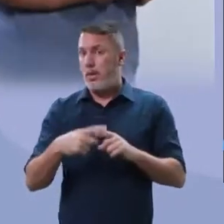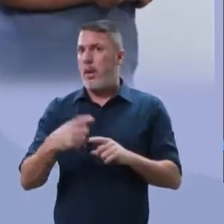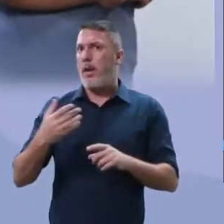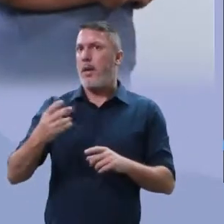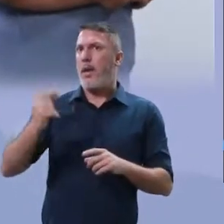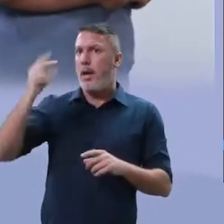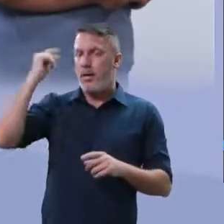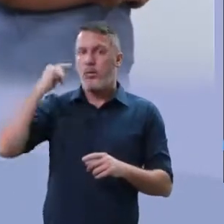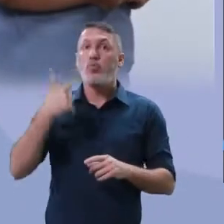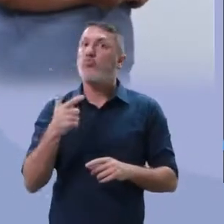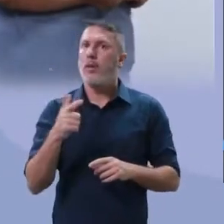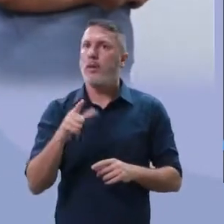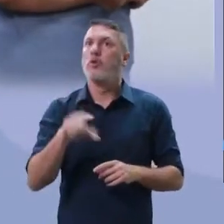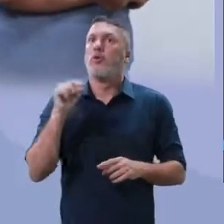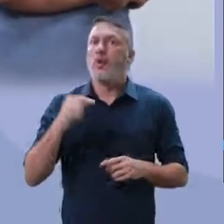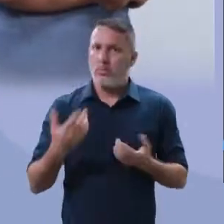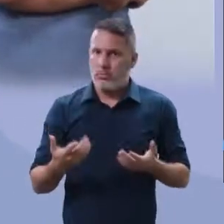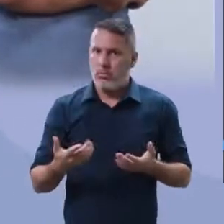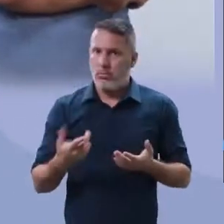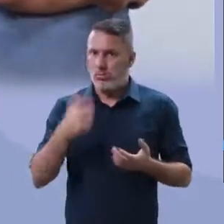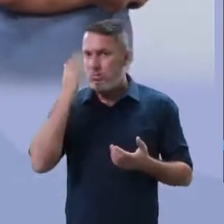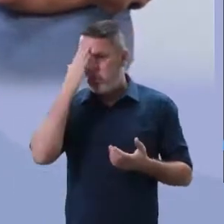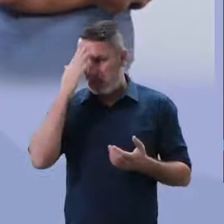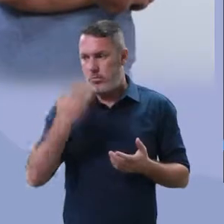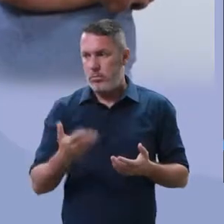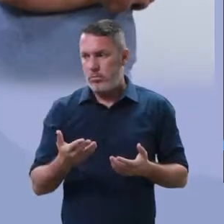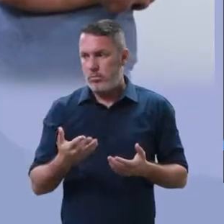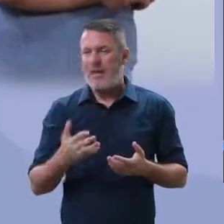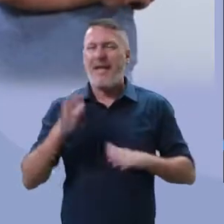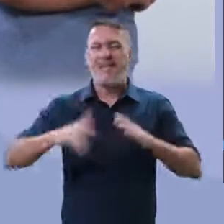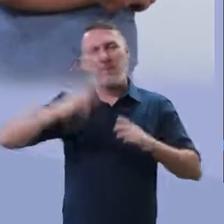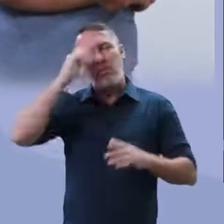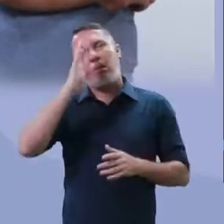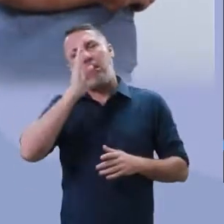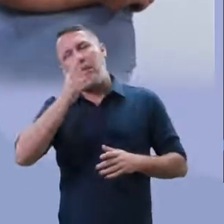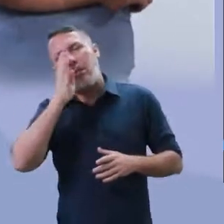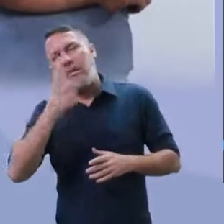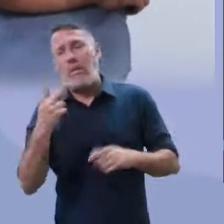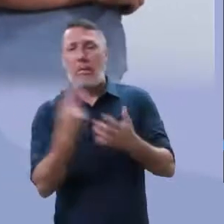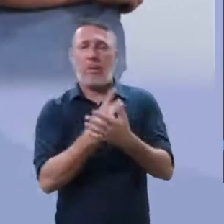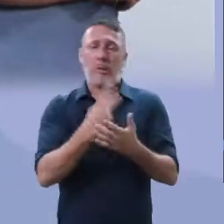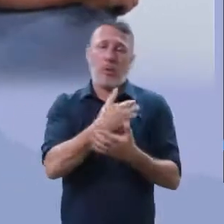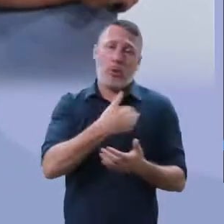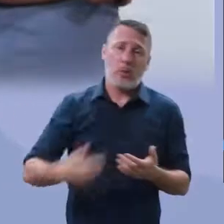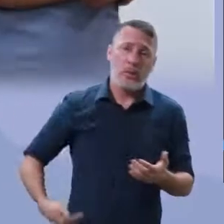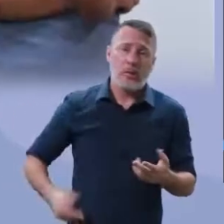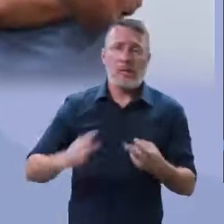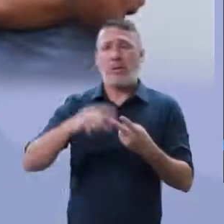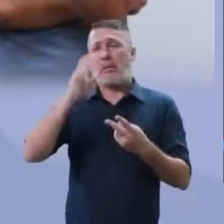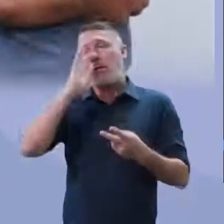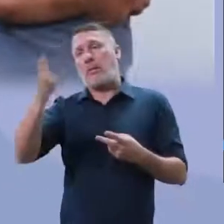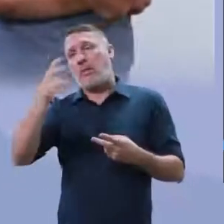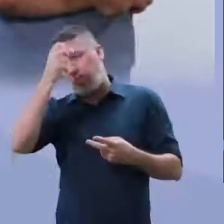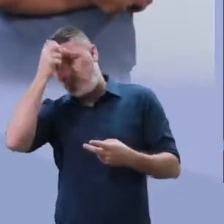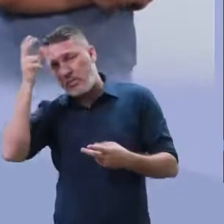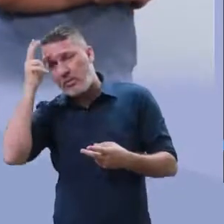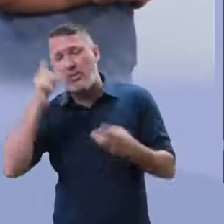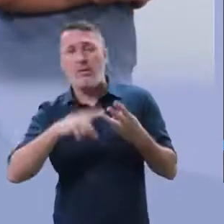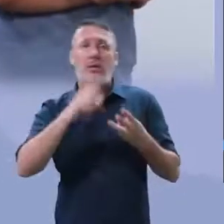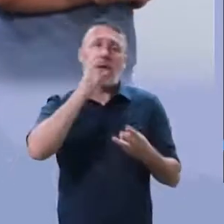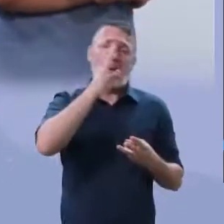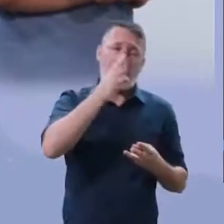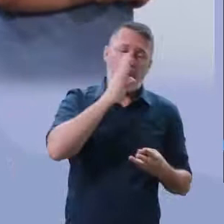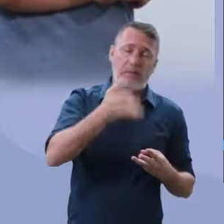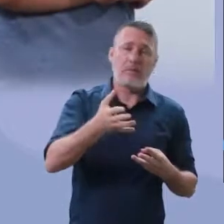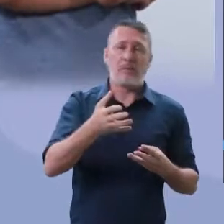Não tinha outra alternativa, tá, gente? Criticar o Estado, criticar as prefeituras, criticar as